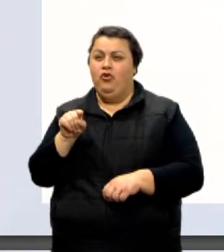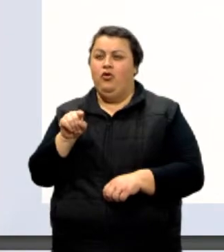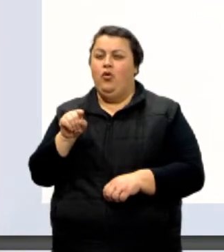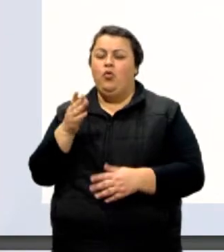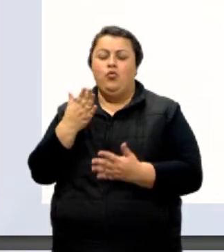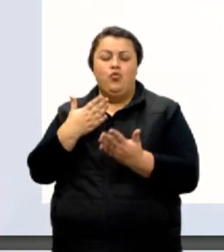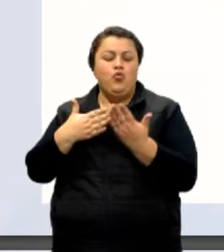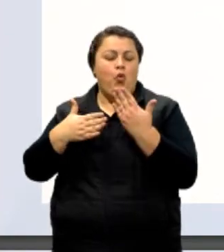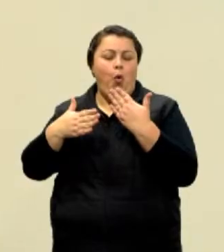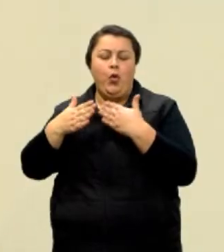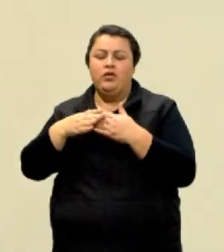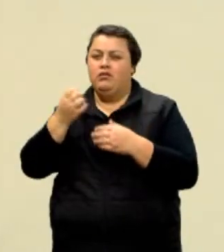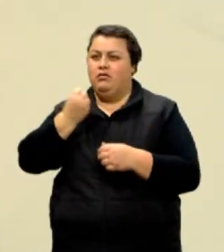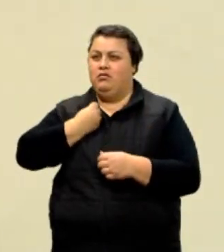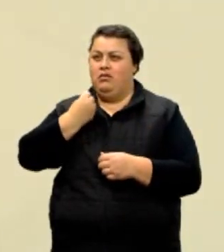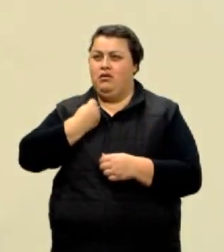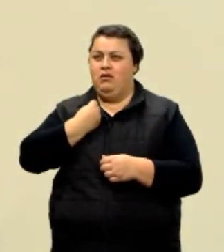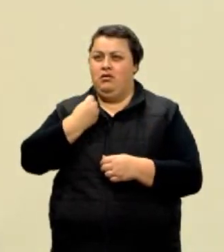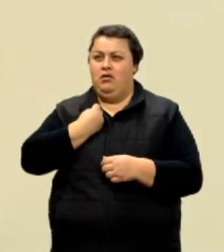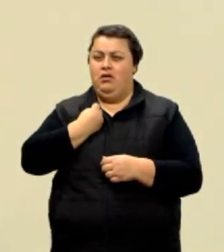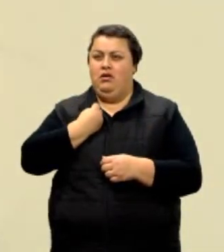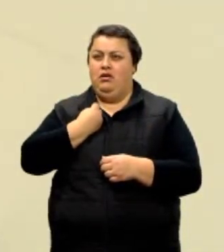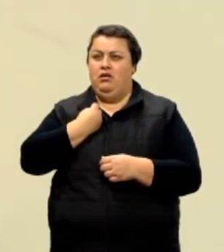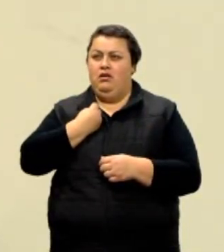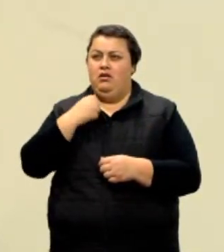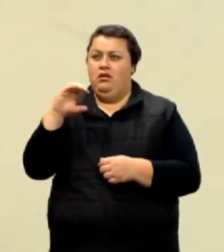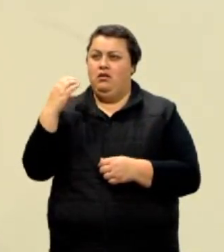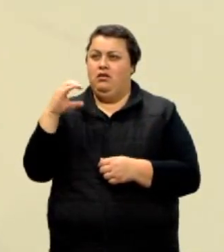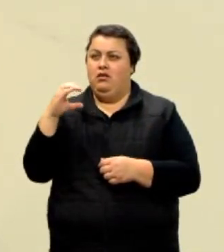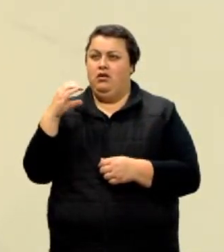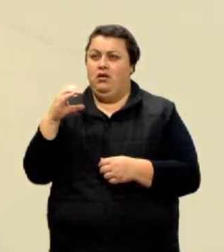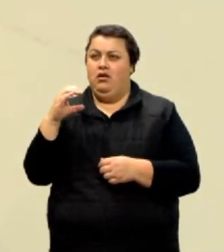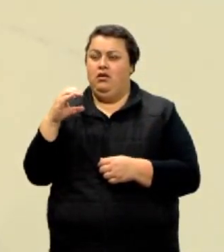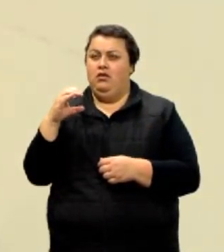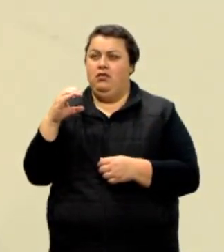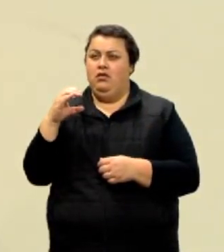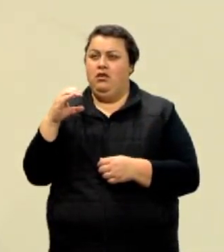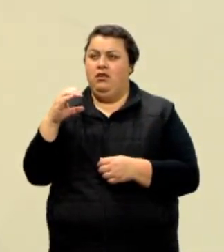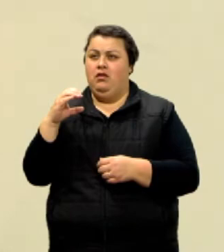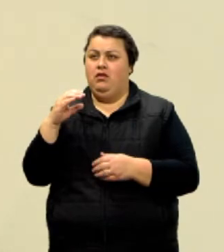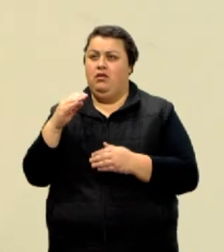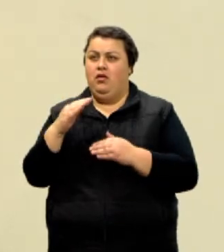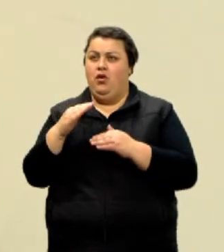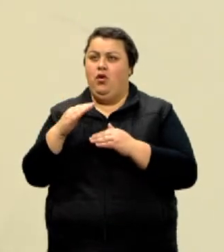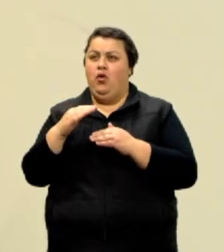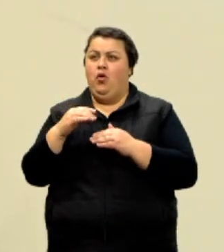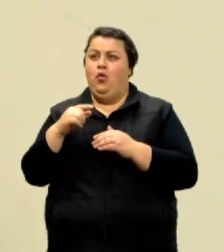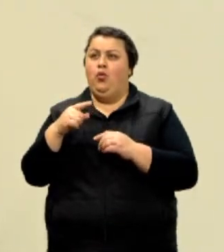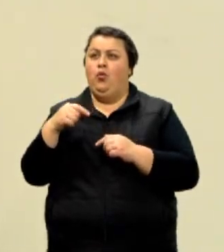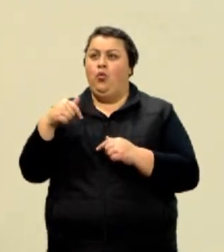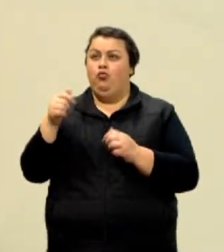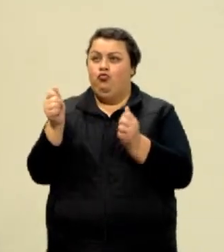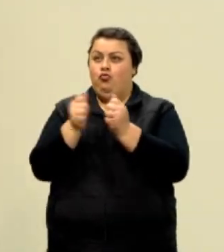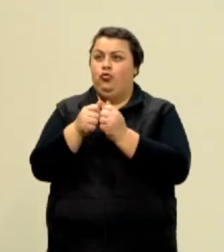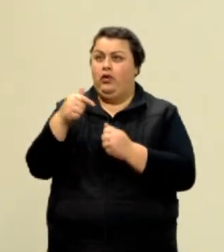as grandezas da ciência são construídas com aquela sete lá.